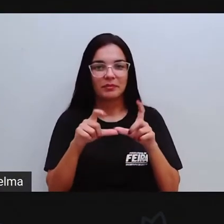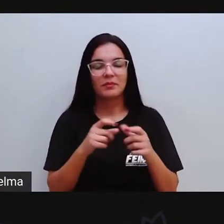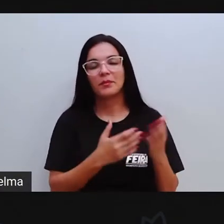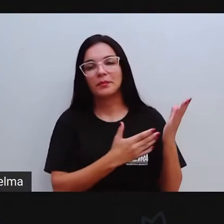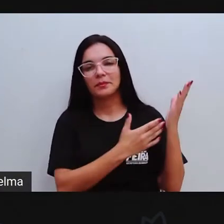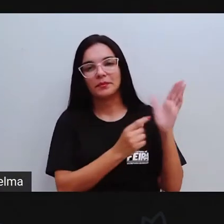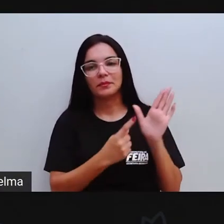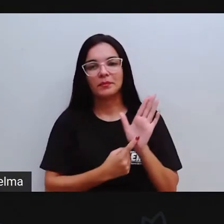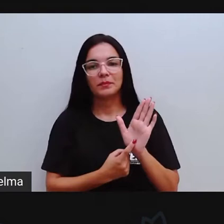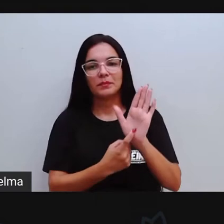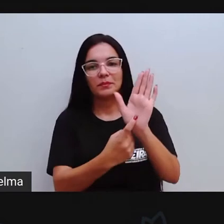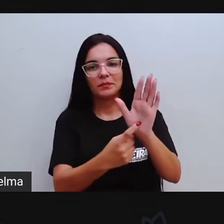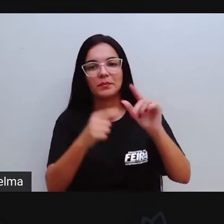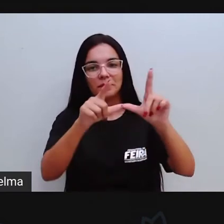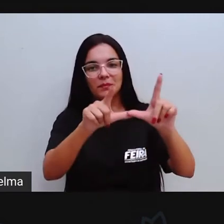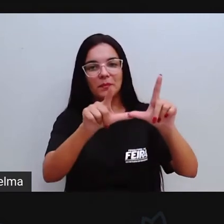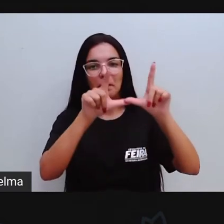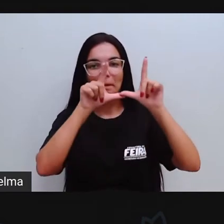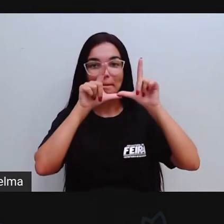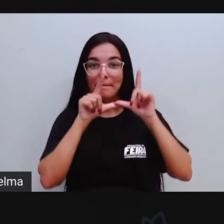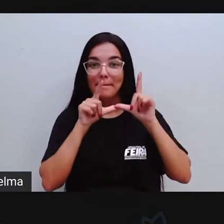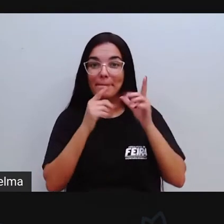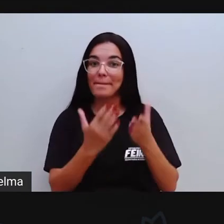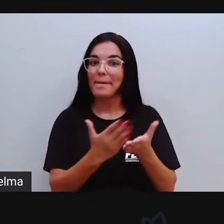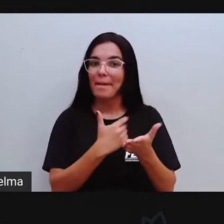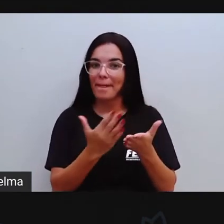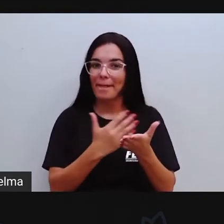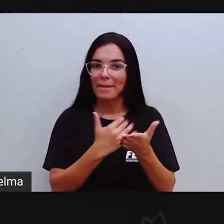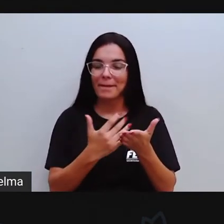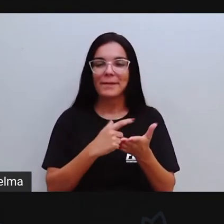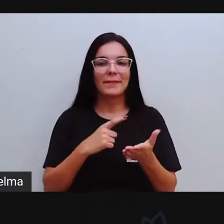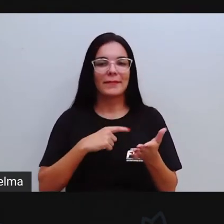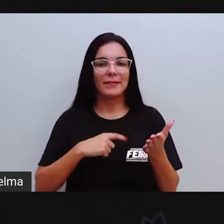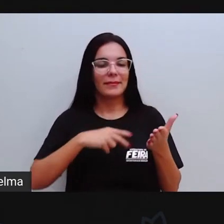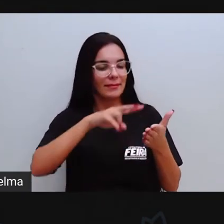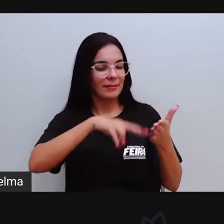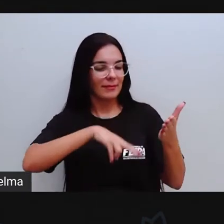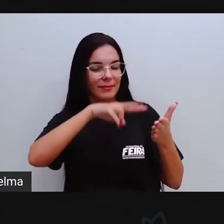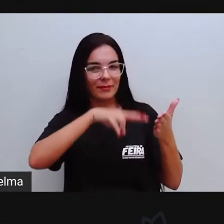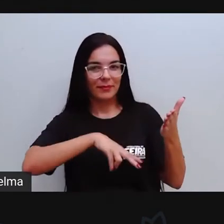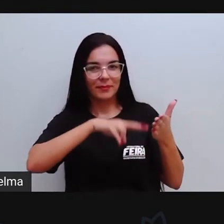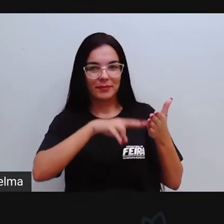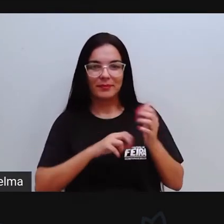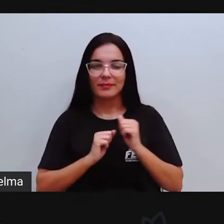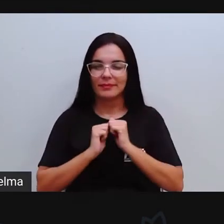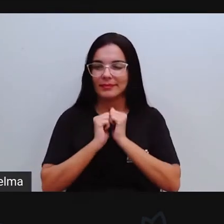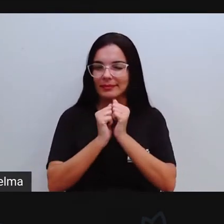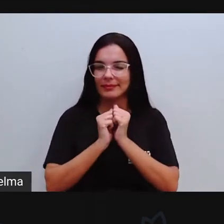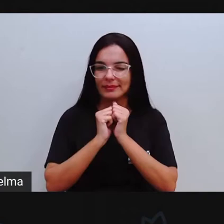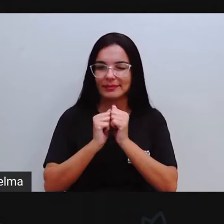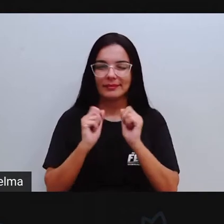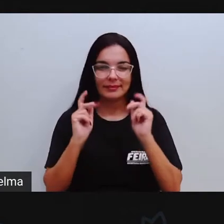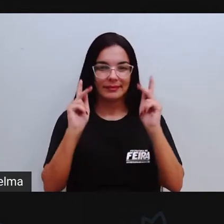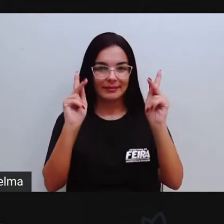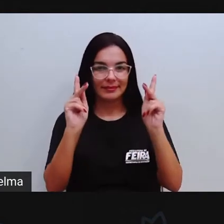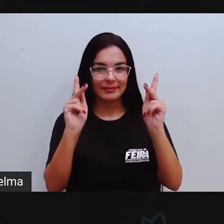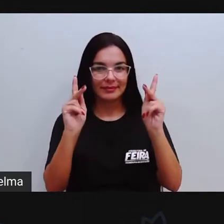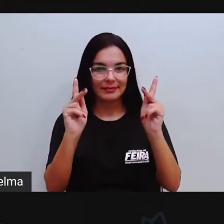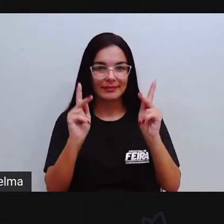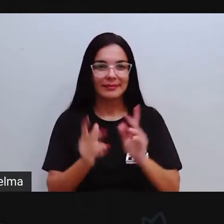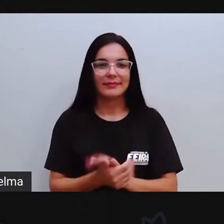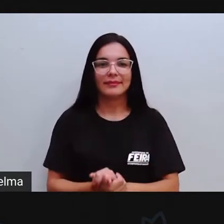com vocês, tá? O livro, para a gente fazer essa leitura aí juntinho, tá bom? Segundo ano,